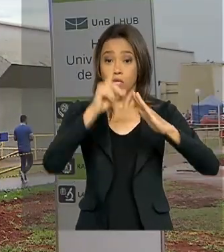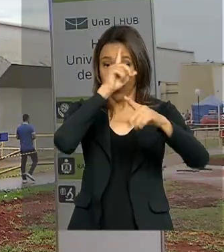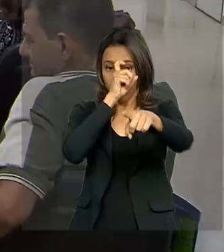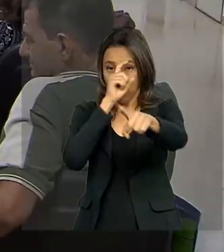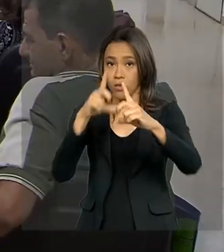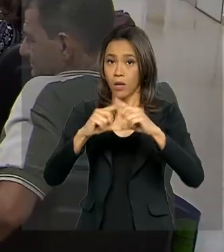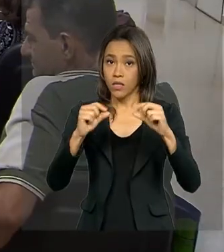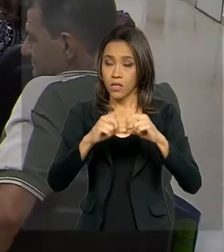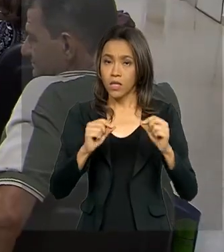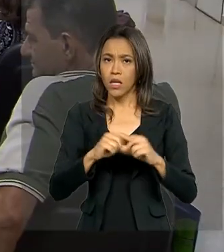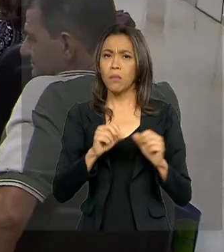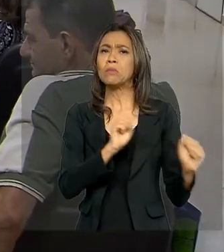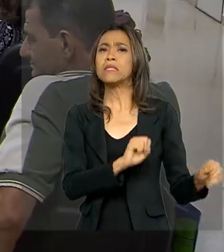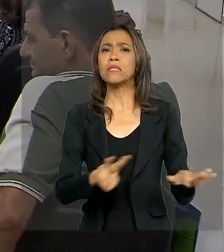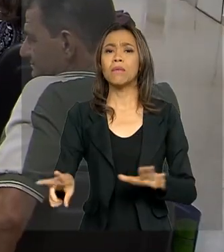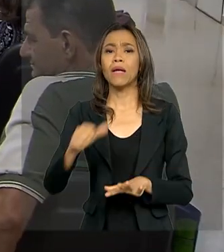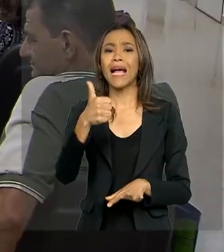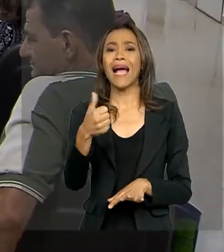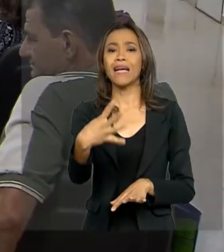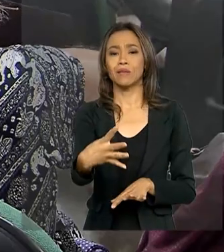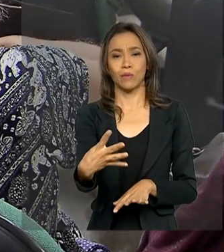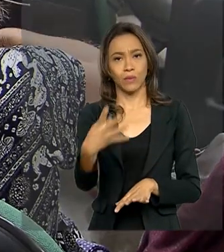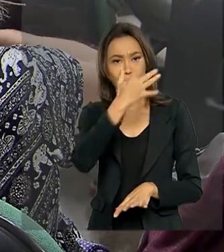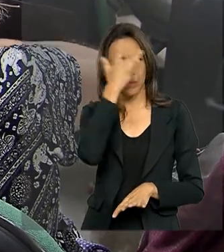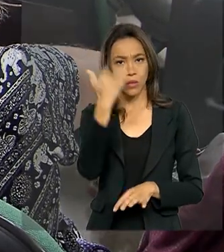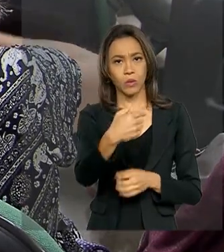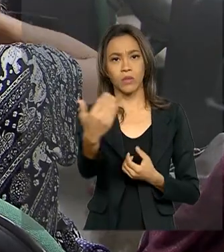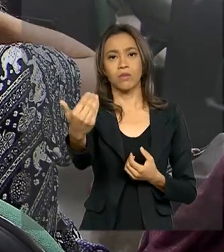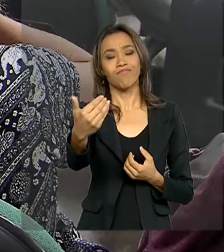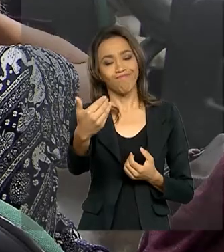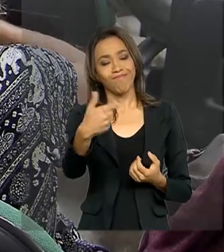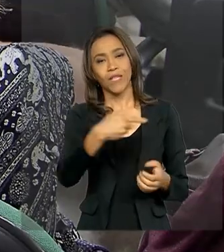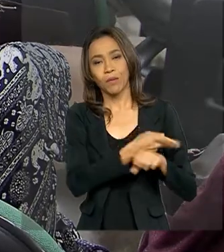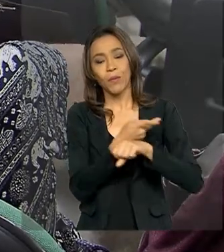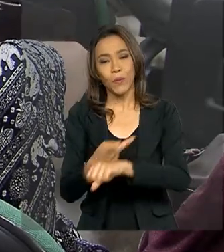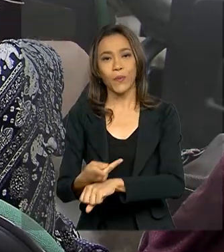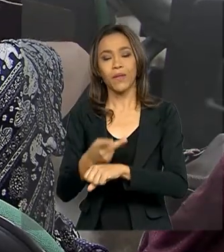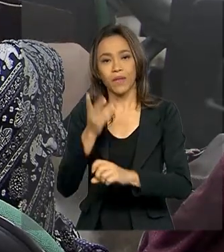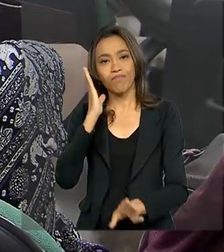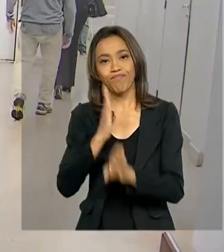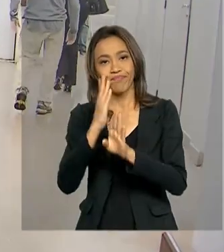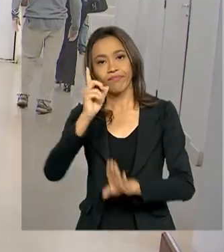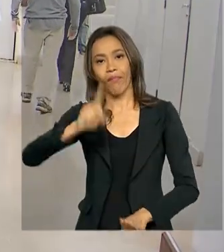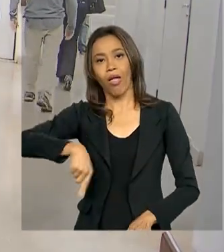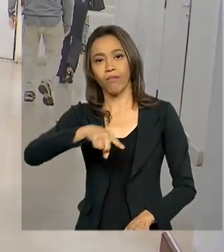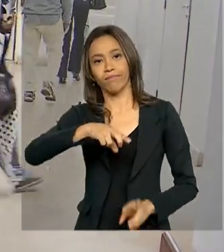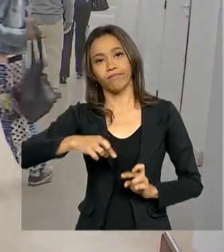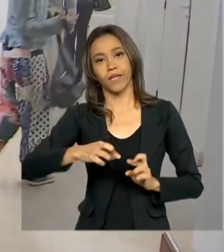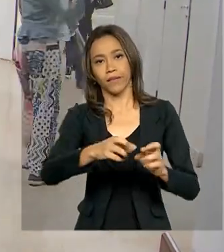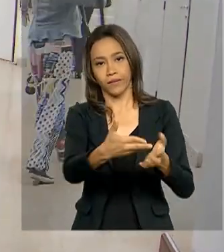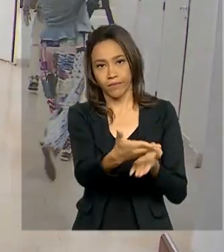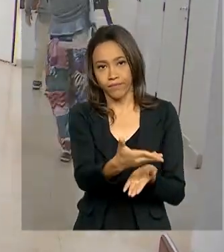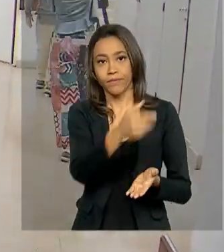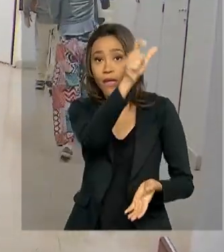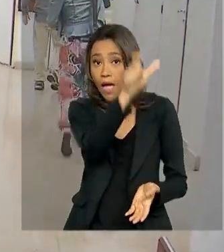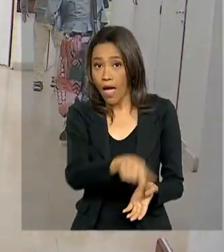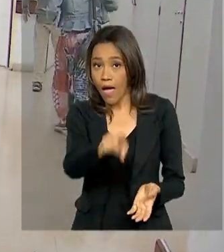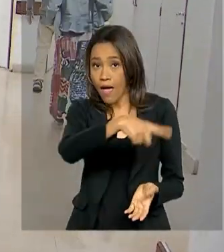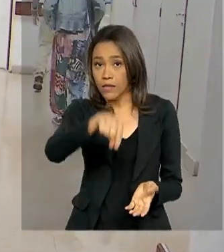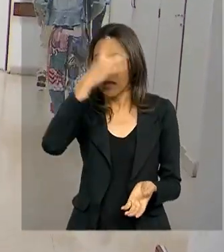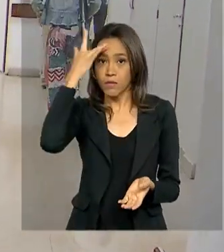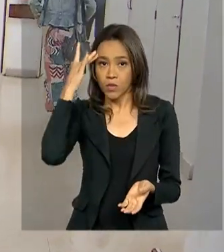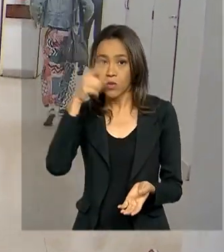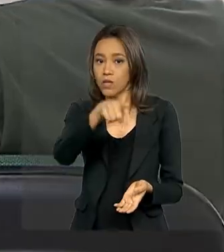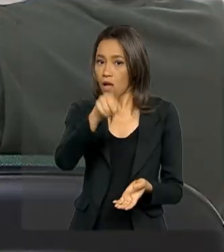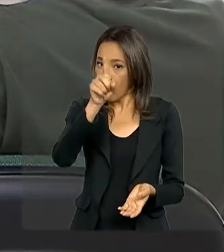semana 14 novos pacientes diagnosticados com algum tipo de câncer. E aqui, essas pessoas já têm